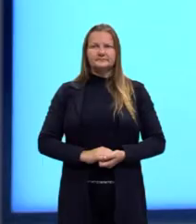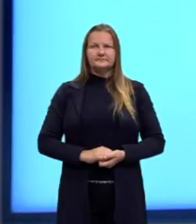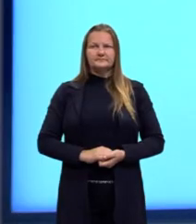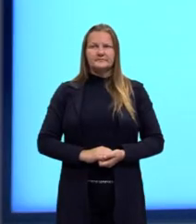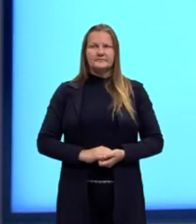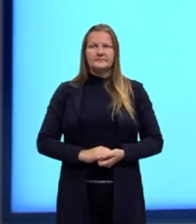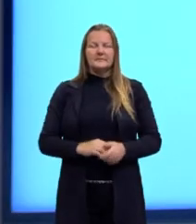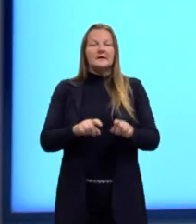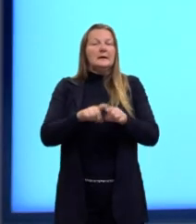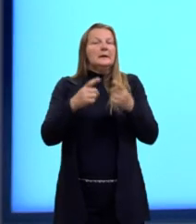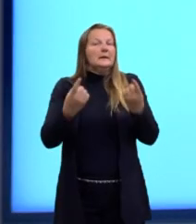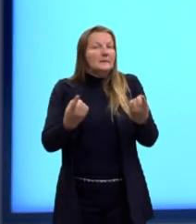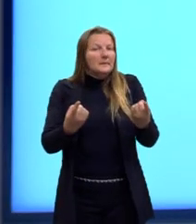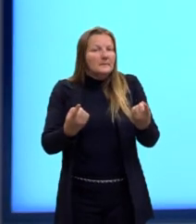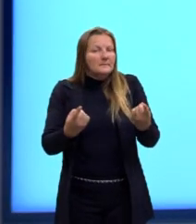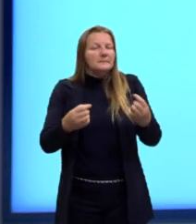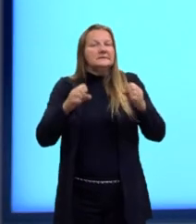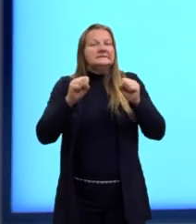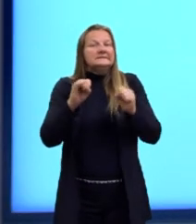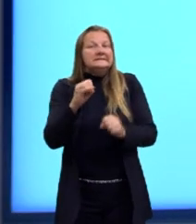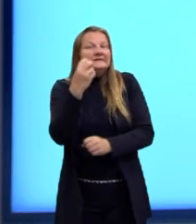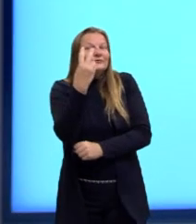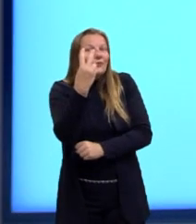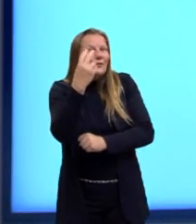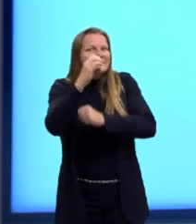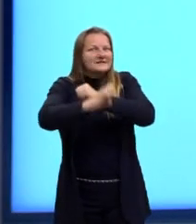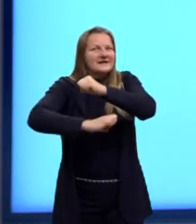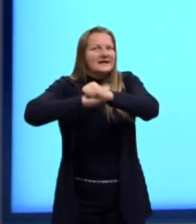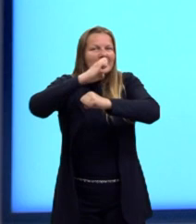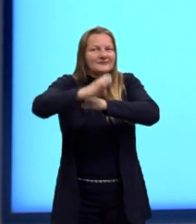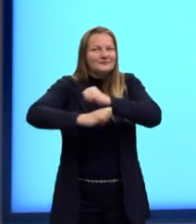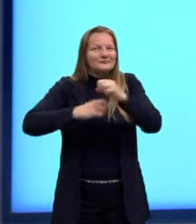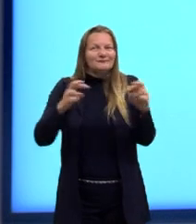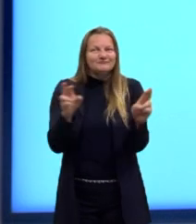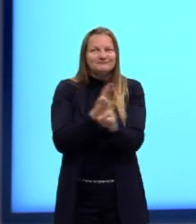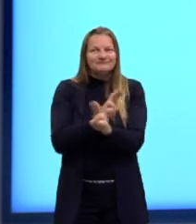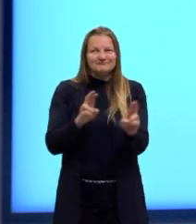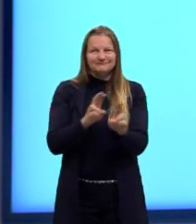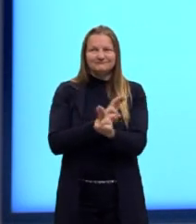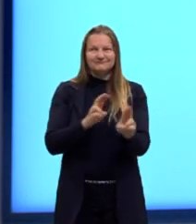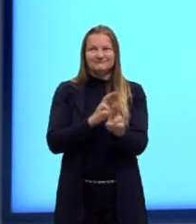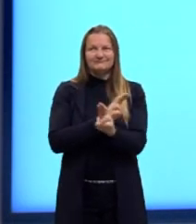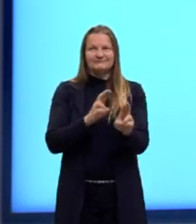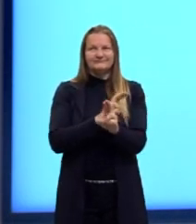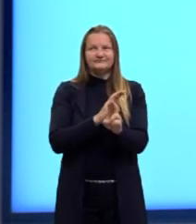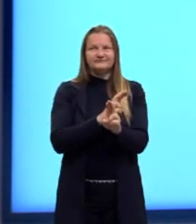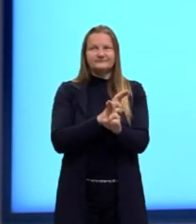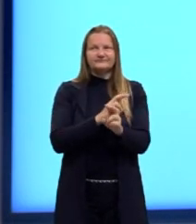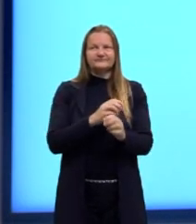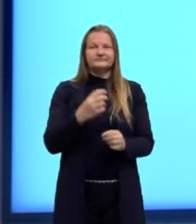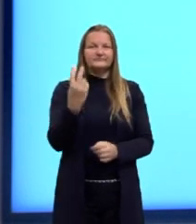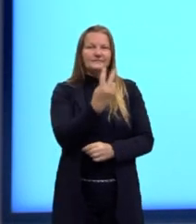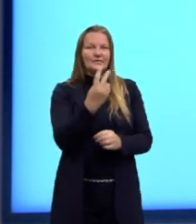Mas, quando a gente coloca dois elétrons, né, para interagir, o que acontece? Se eles estão, então,